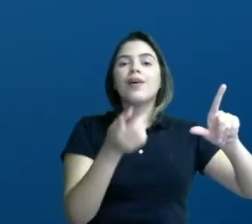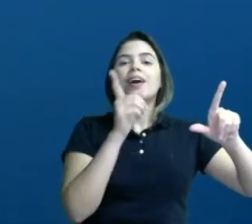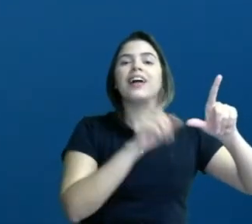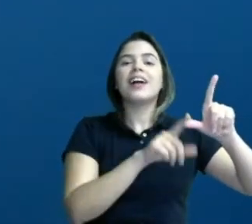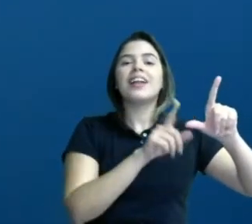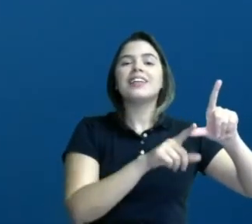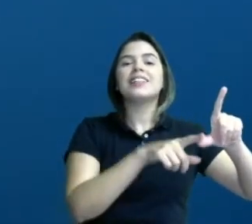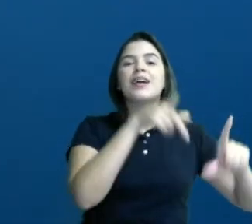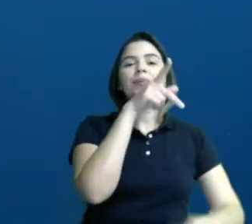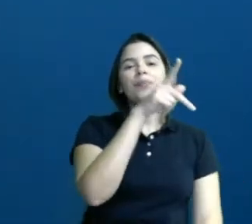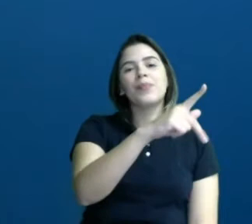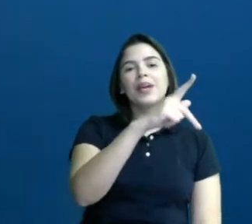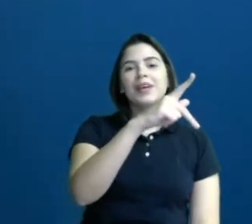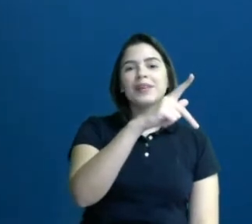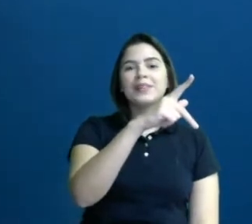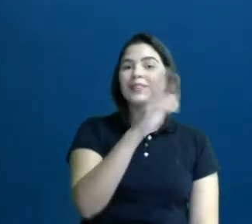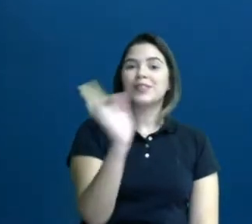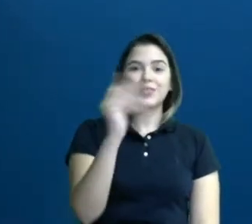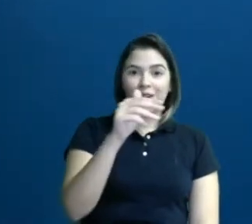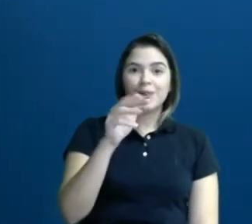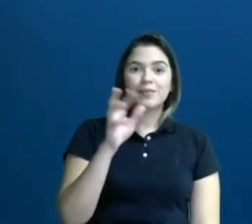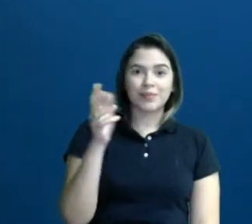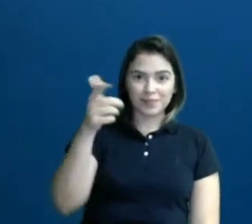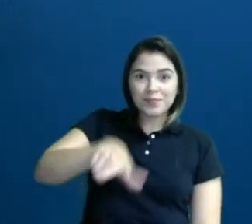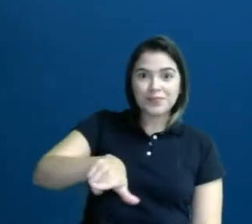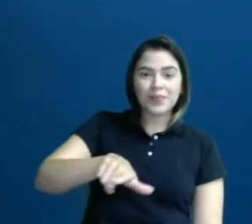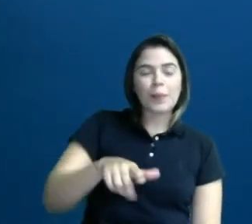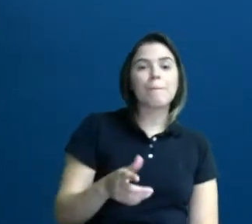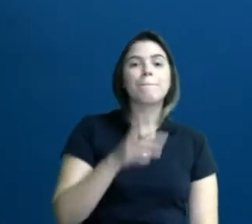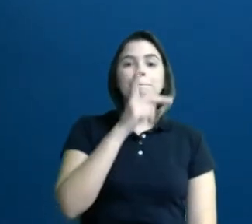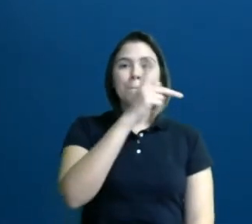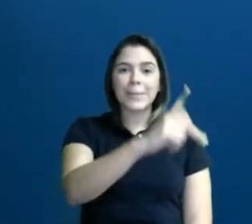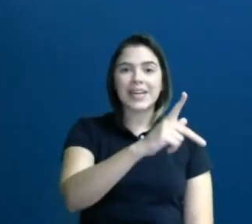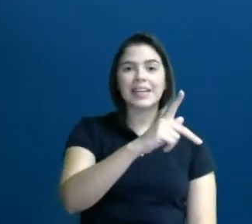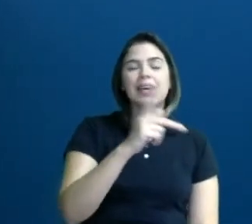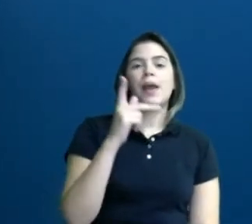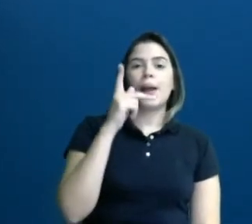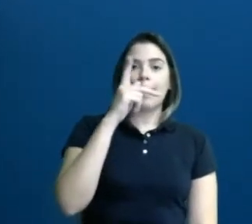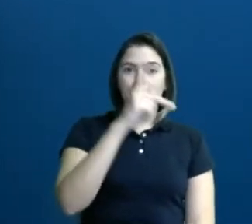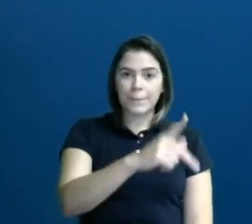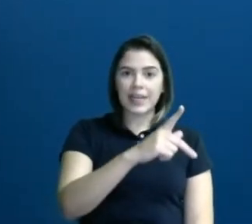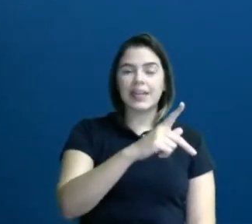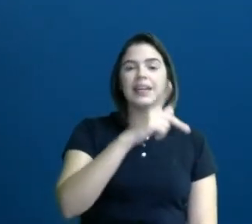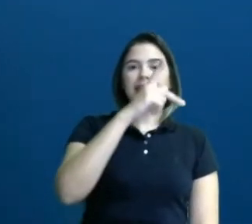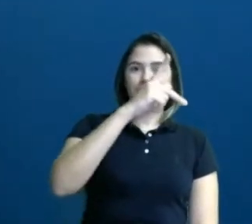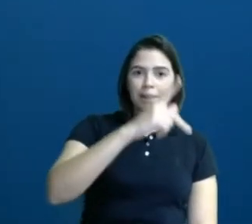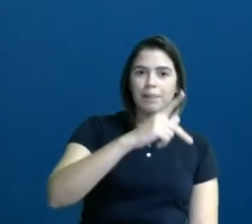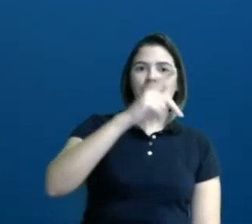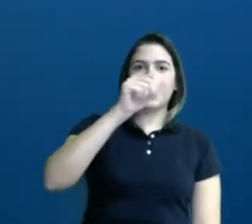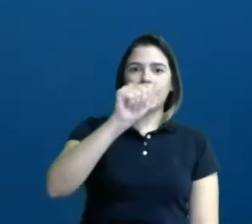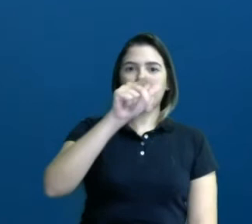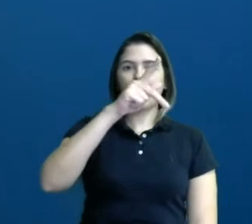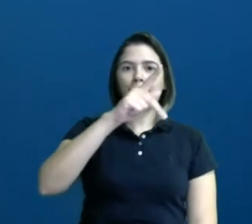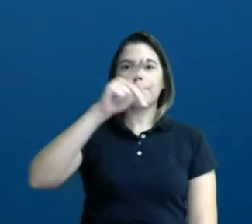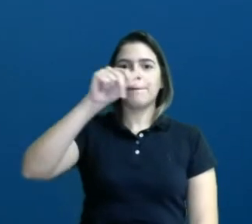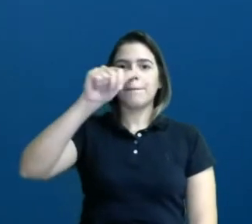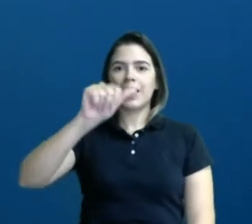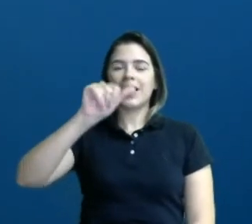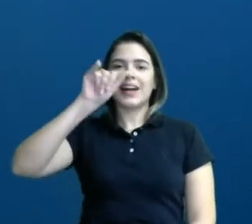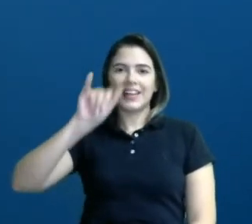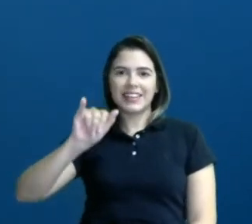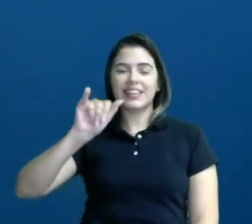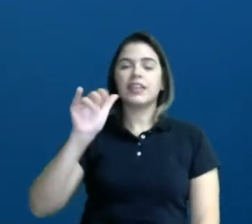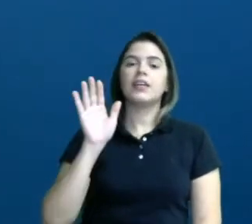letrinha P. Vamos repetir? P. P de papai. E a